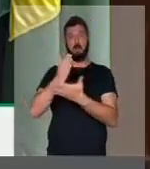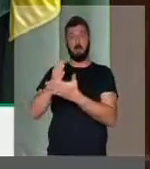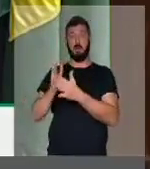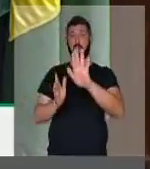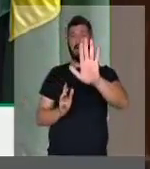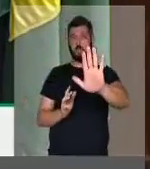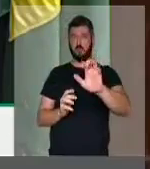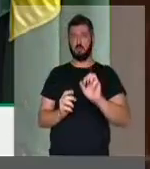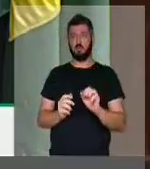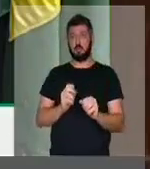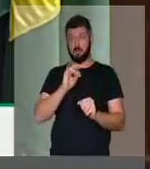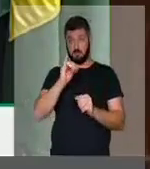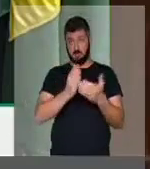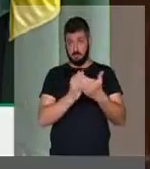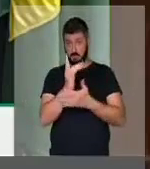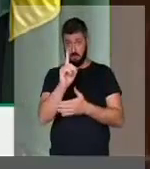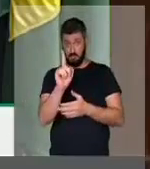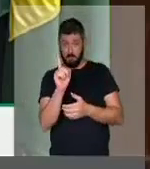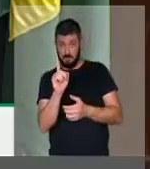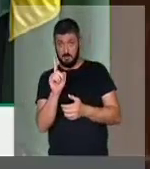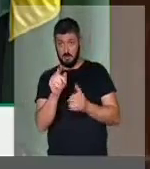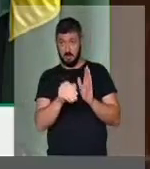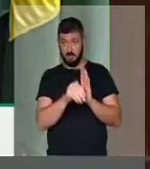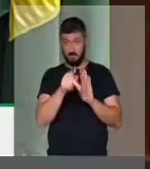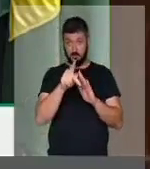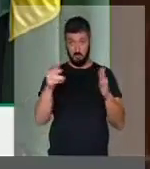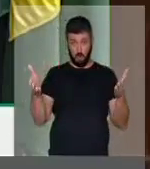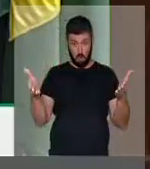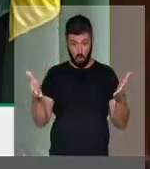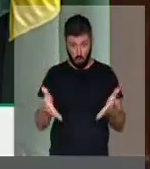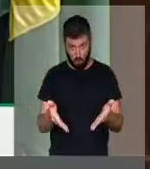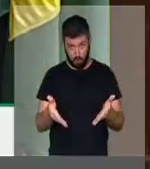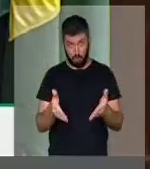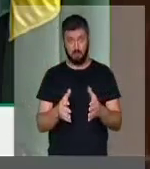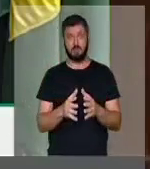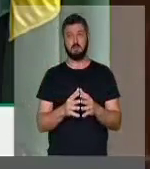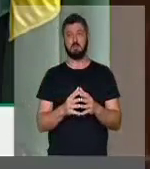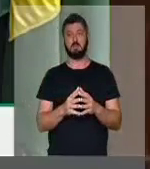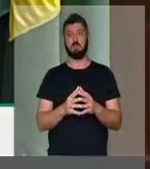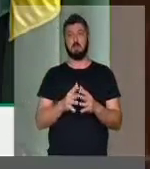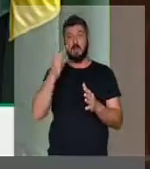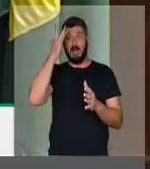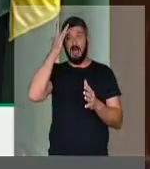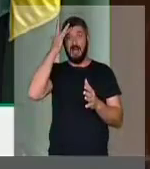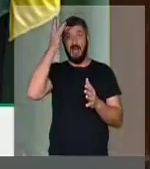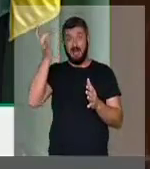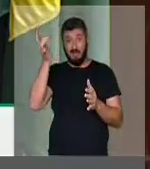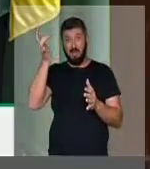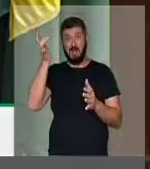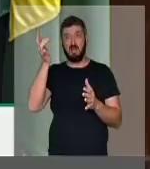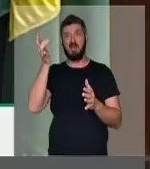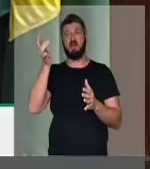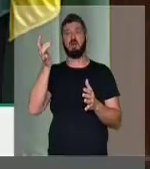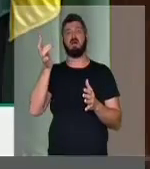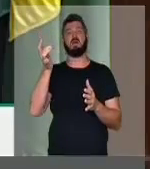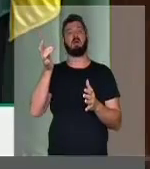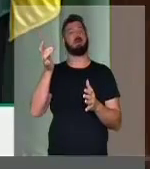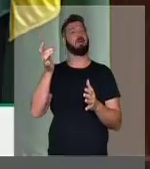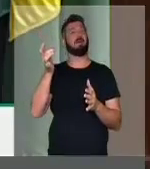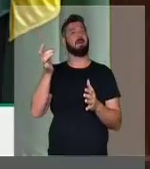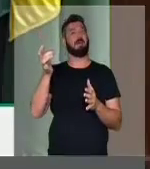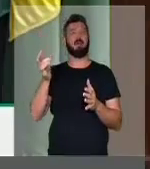bem, se nós não aprovarmos essa medida provisória no dia de hoje, a partir de amanhã, essas